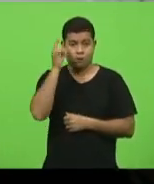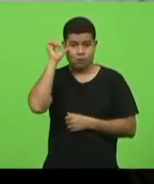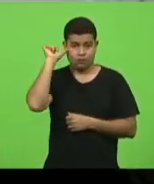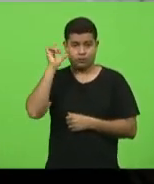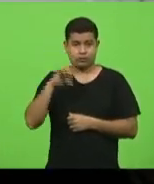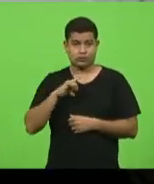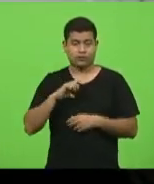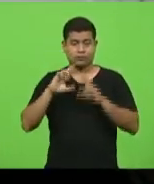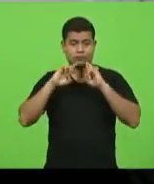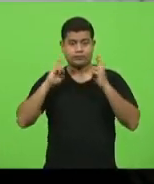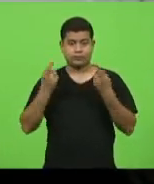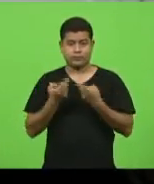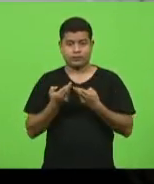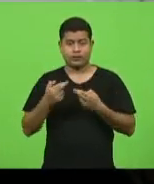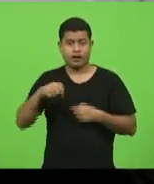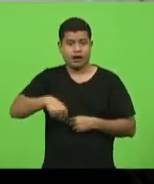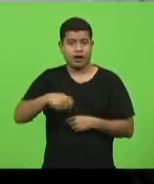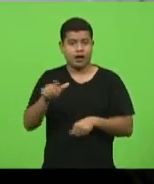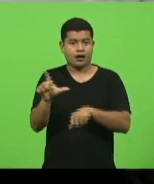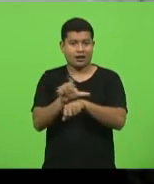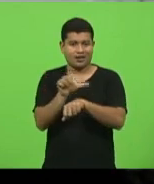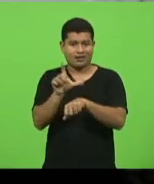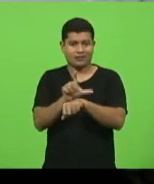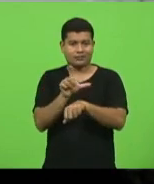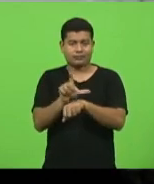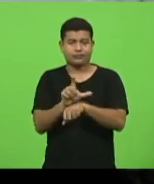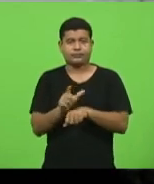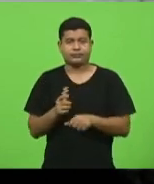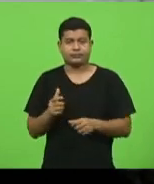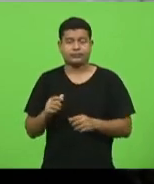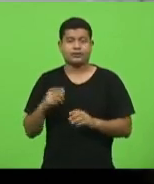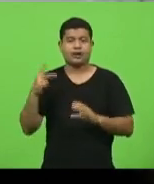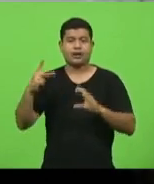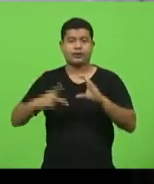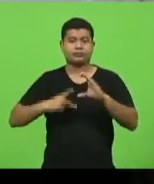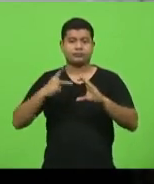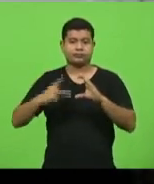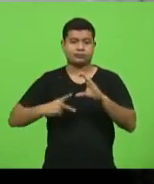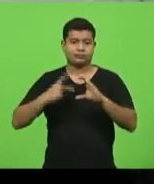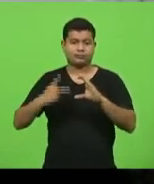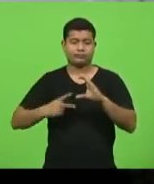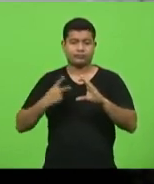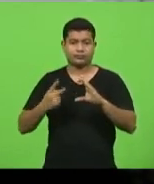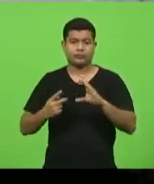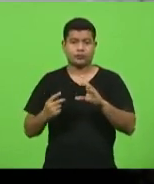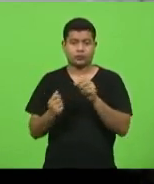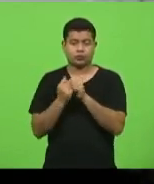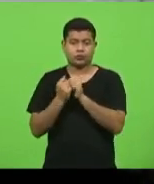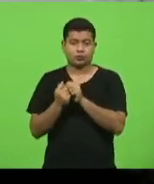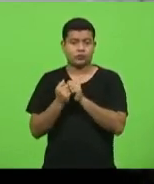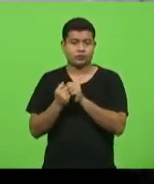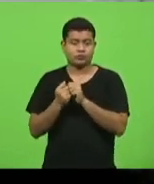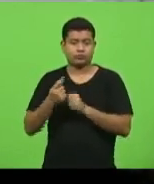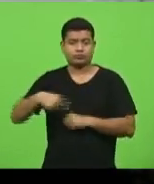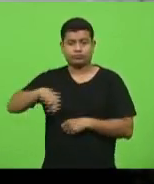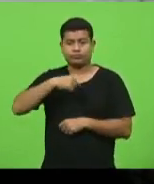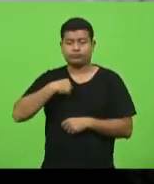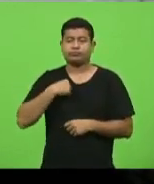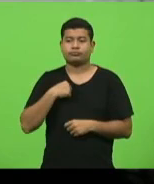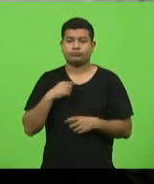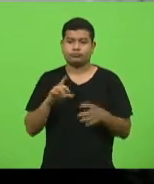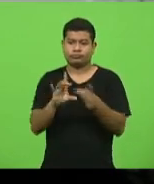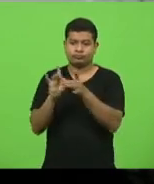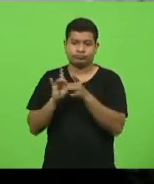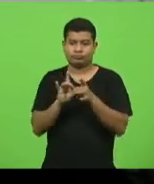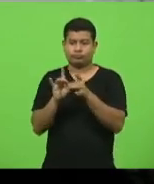reunião aqui em Lages, na Câmara de Vereadores, no qual nós unimos lideranças,